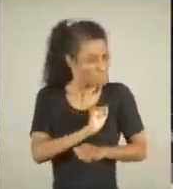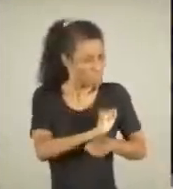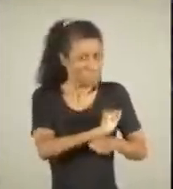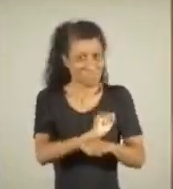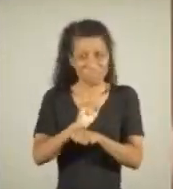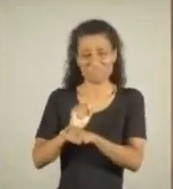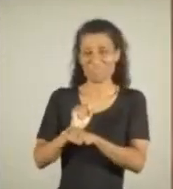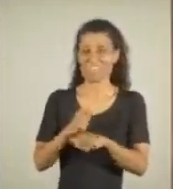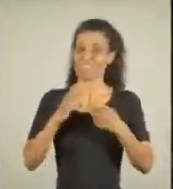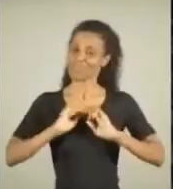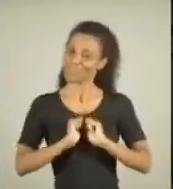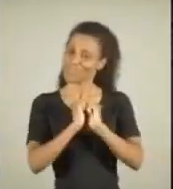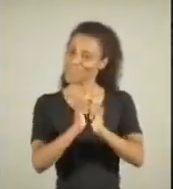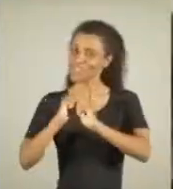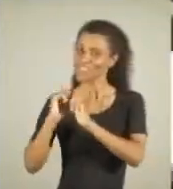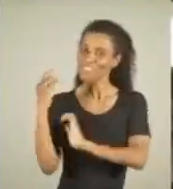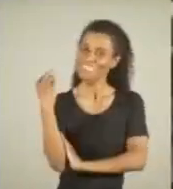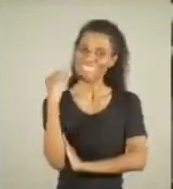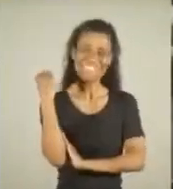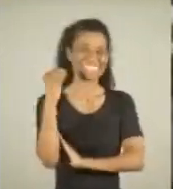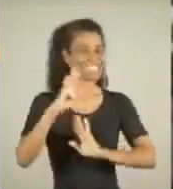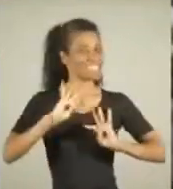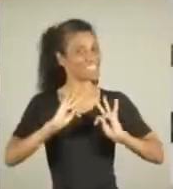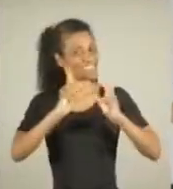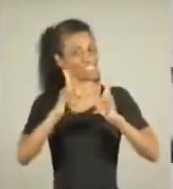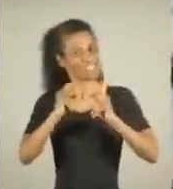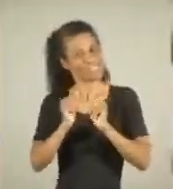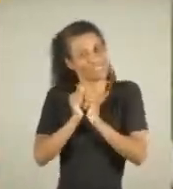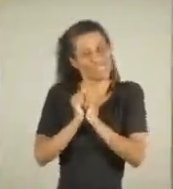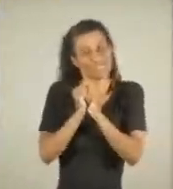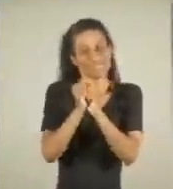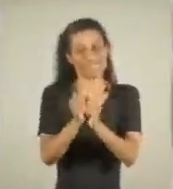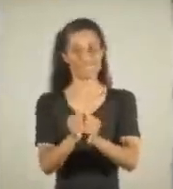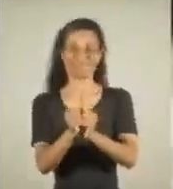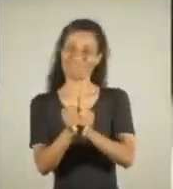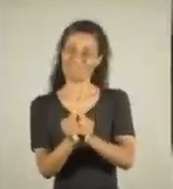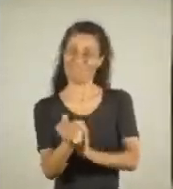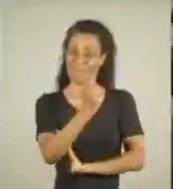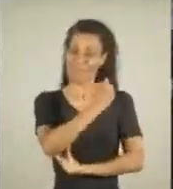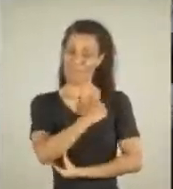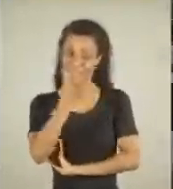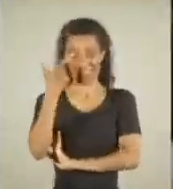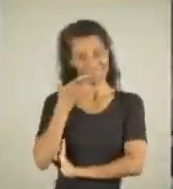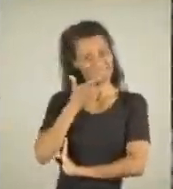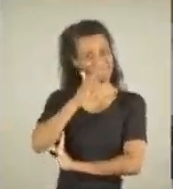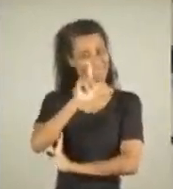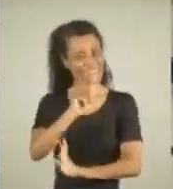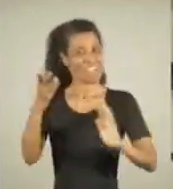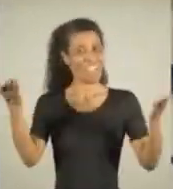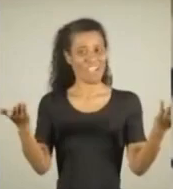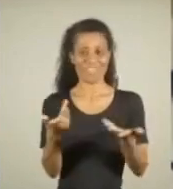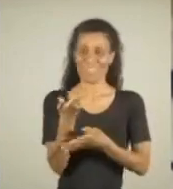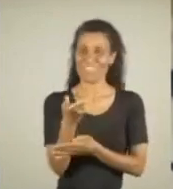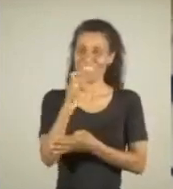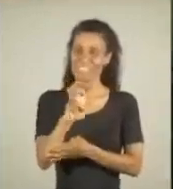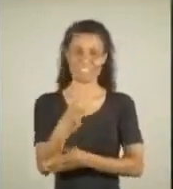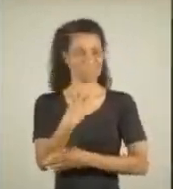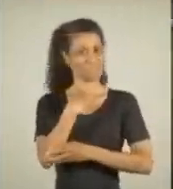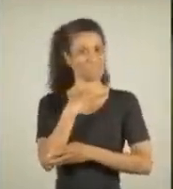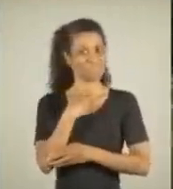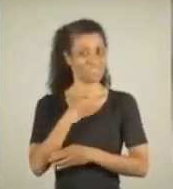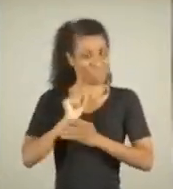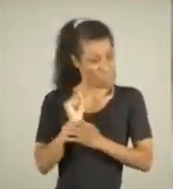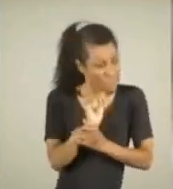não dá mais pra segurar. Tamo junto, Porto Alegre. Tô com Melo pra ganhar. Agora é 15,